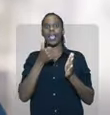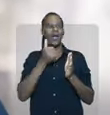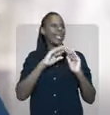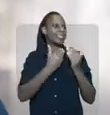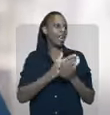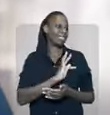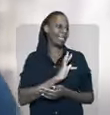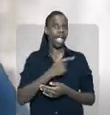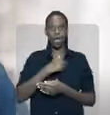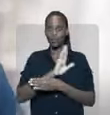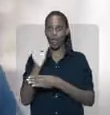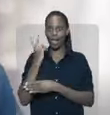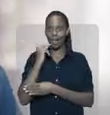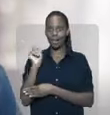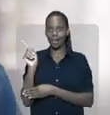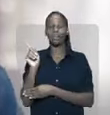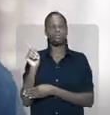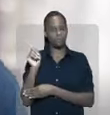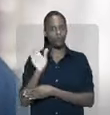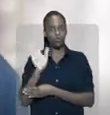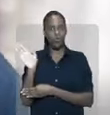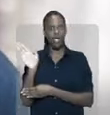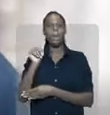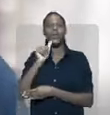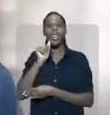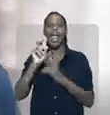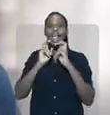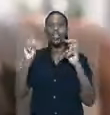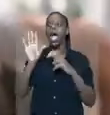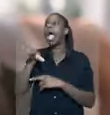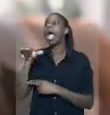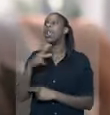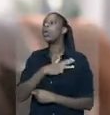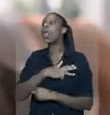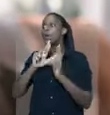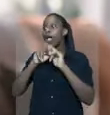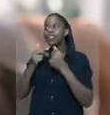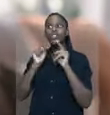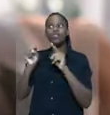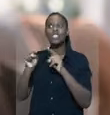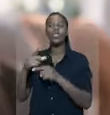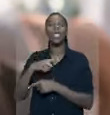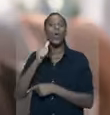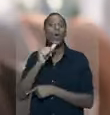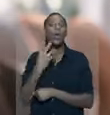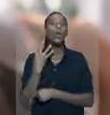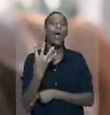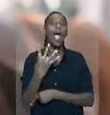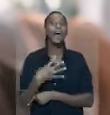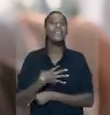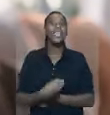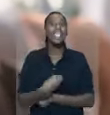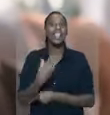a primeira a ter uma escola técnica. Eu fui a Recife um dia desse e lá uma mulher gritou e ela falou Ô Lula, graças a você, graças a você,